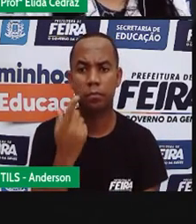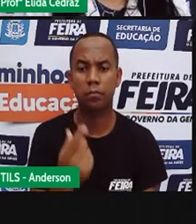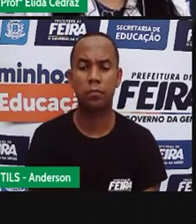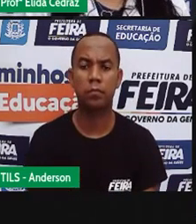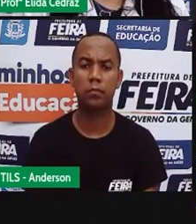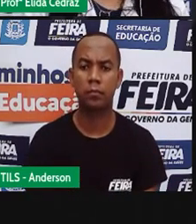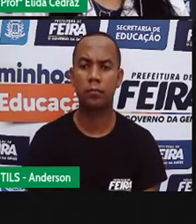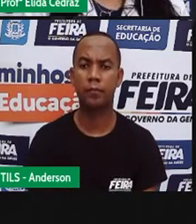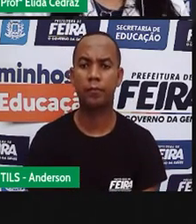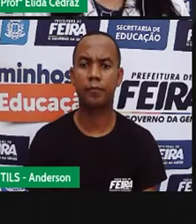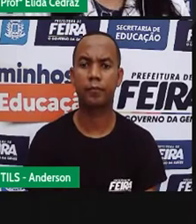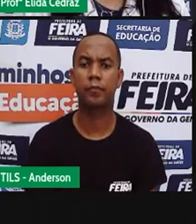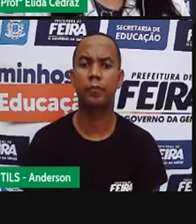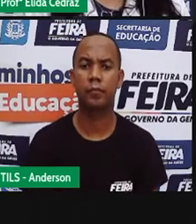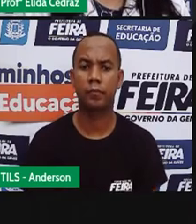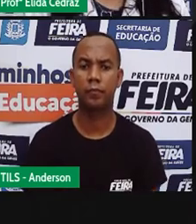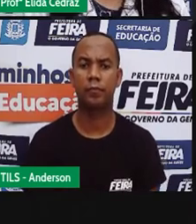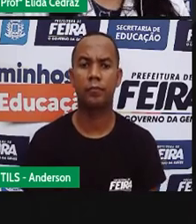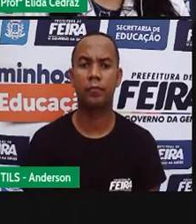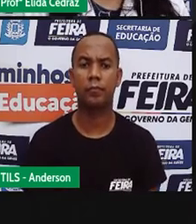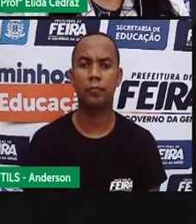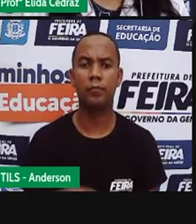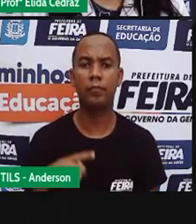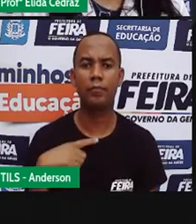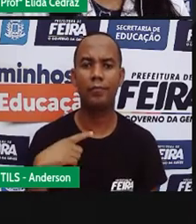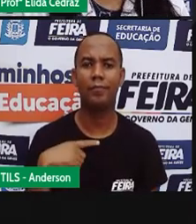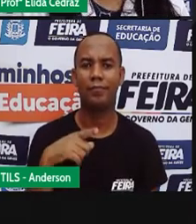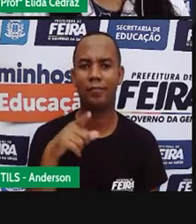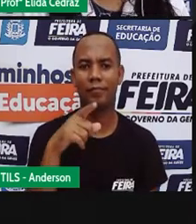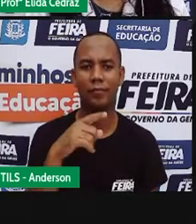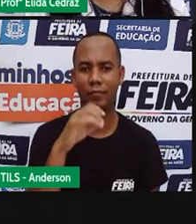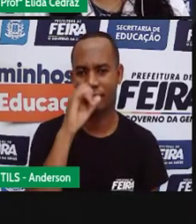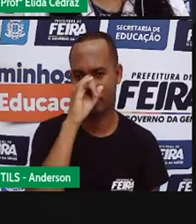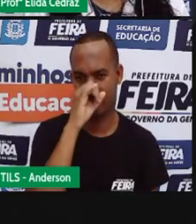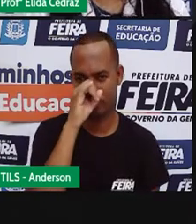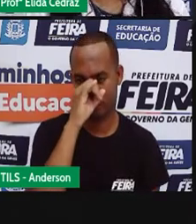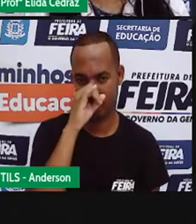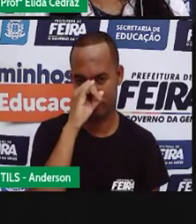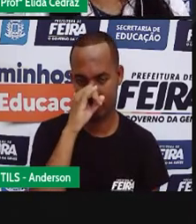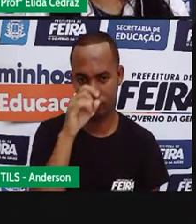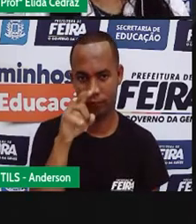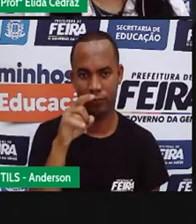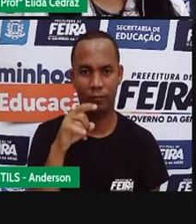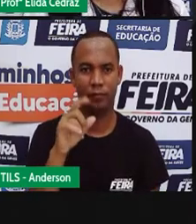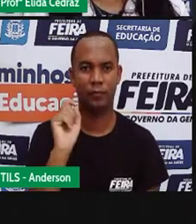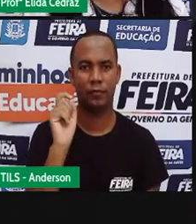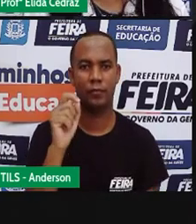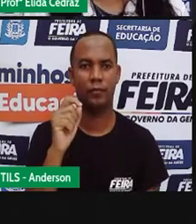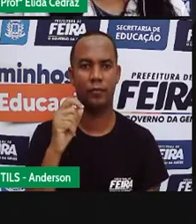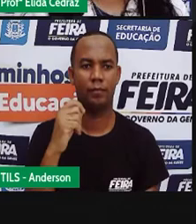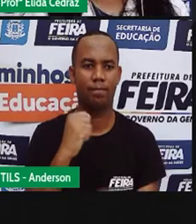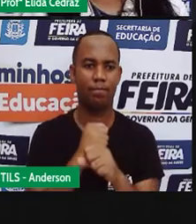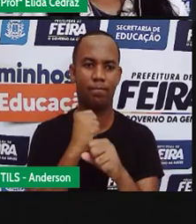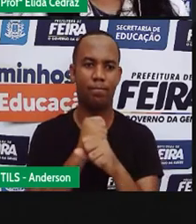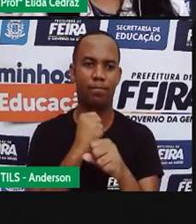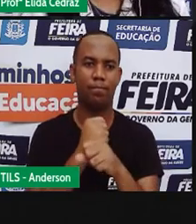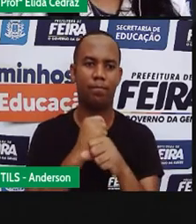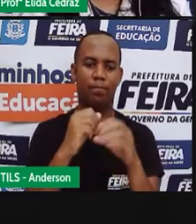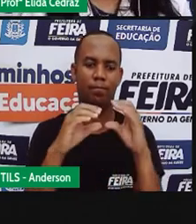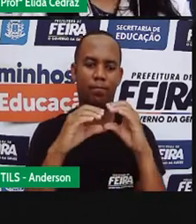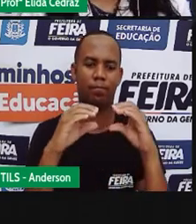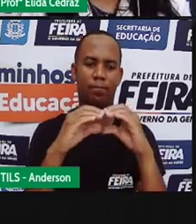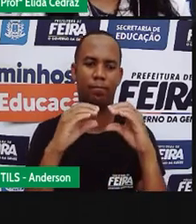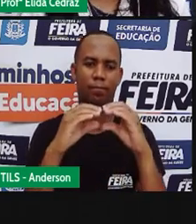Os materiais utilizados pelos corpinhos, tijolos, madeira e palha. E isso a gente